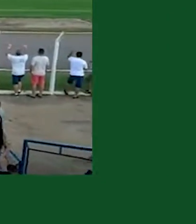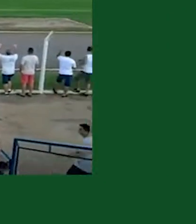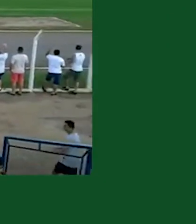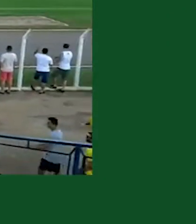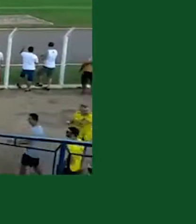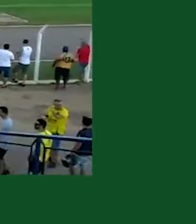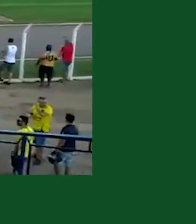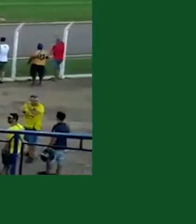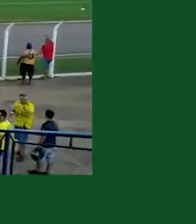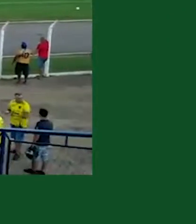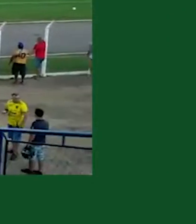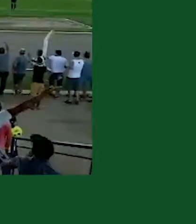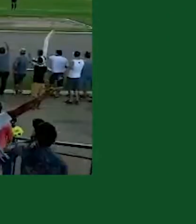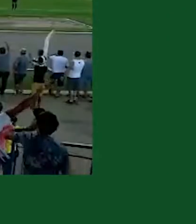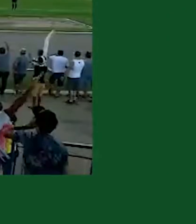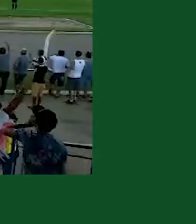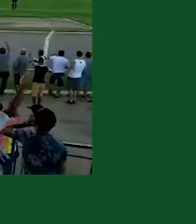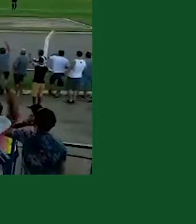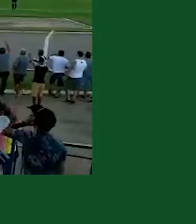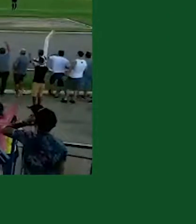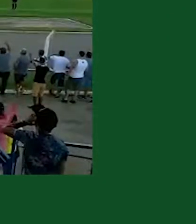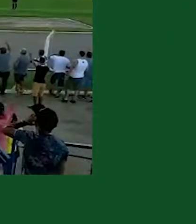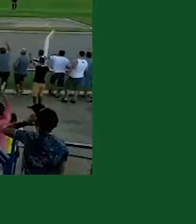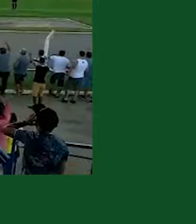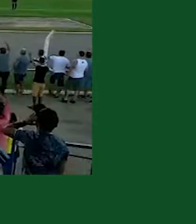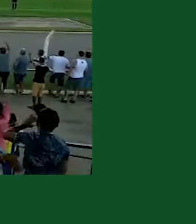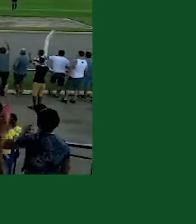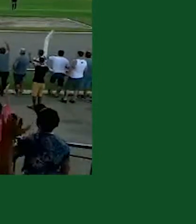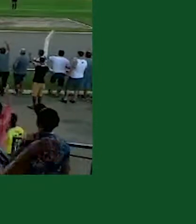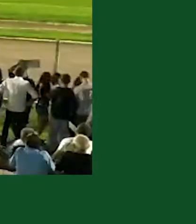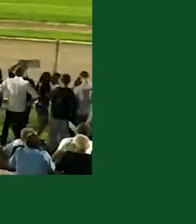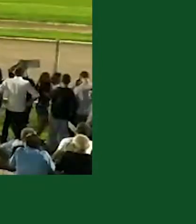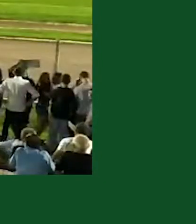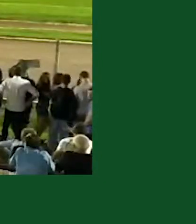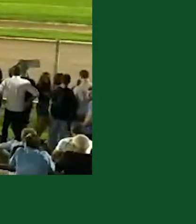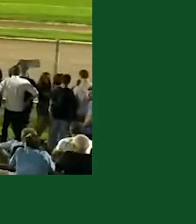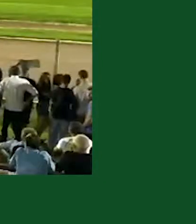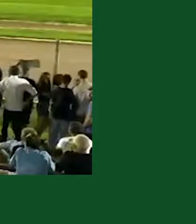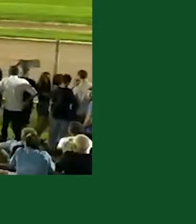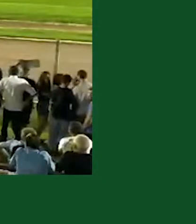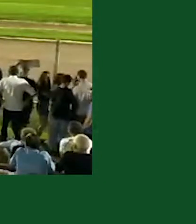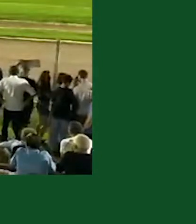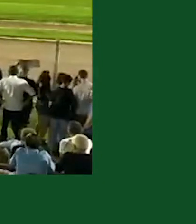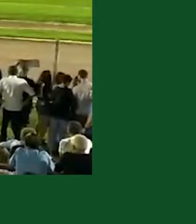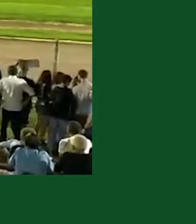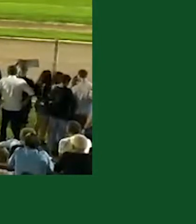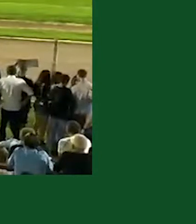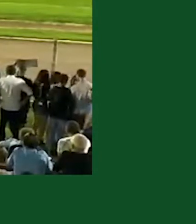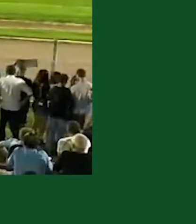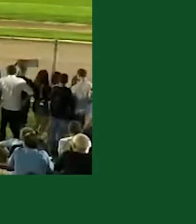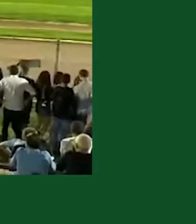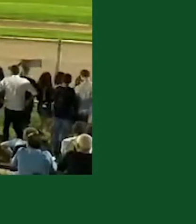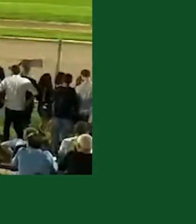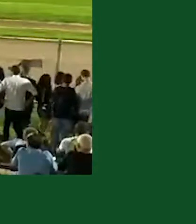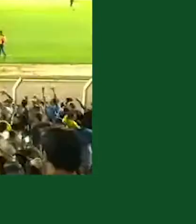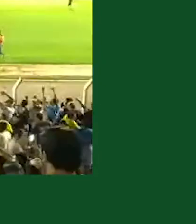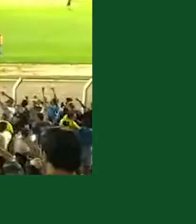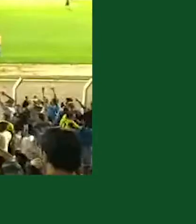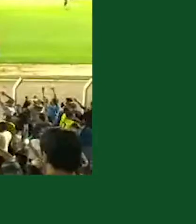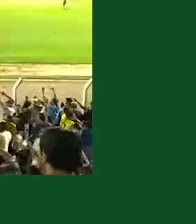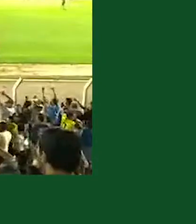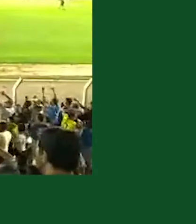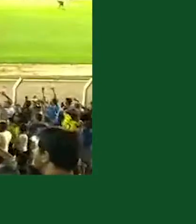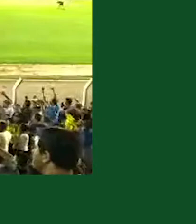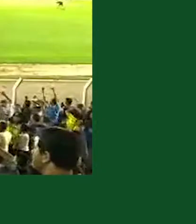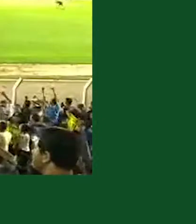Depois de um jejum de 5 anos sem vitória para a cidade de Vilhena, em seus 2 anos de clube, o Leão bate o Giparaná e leva a